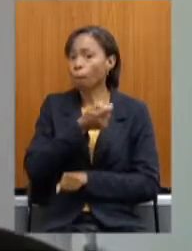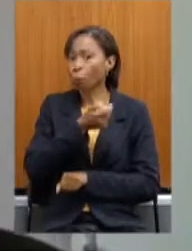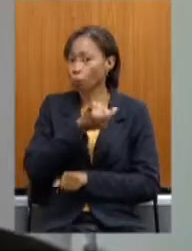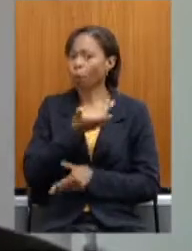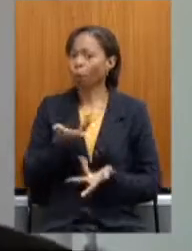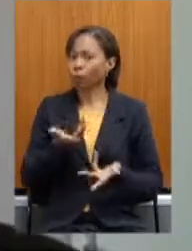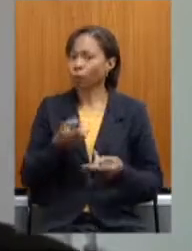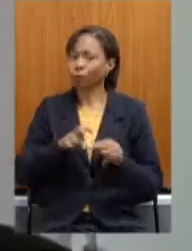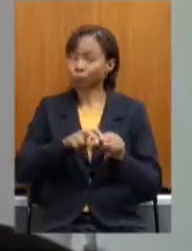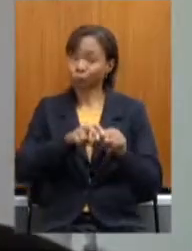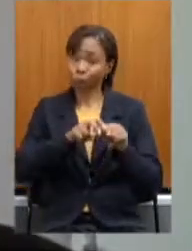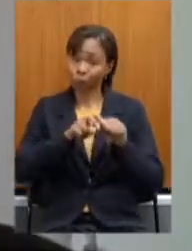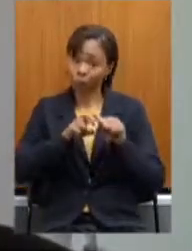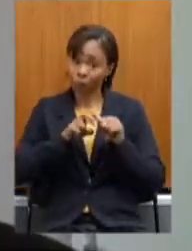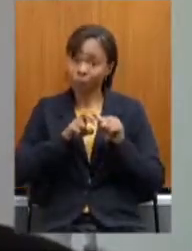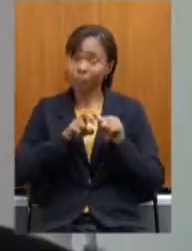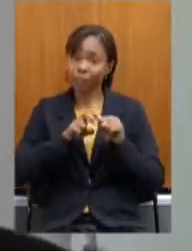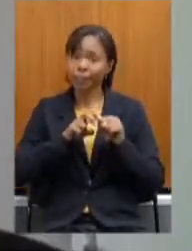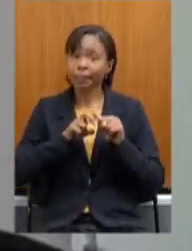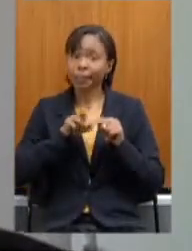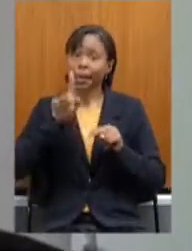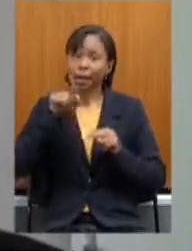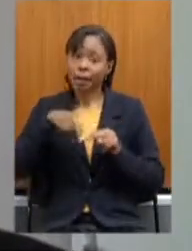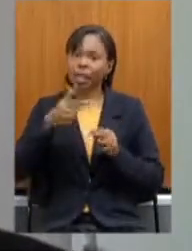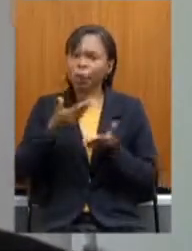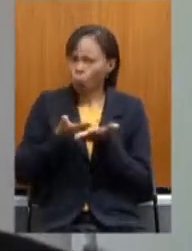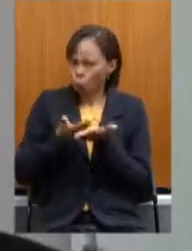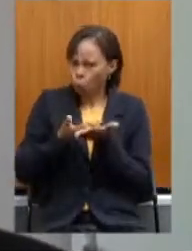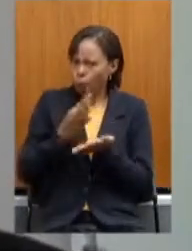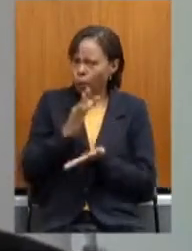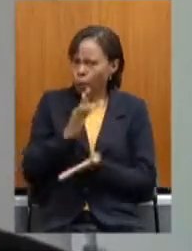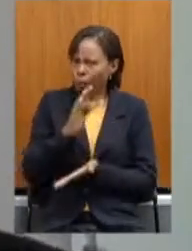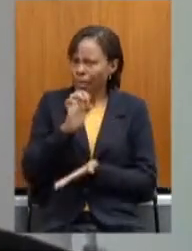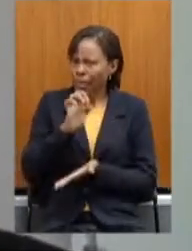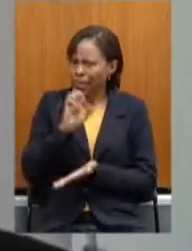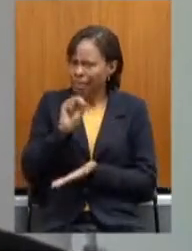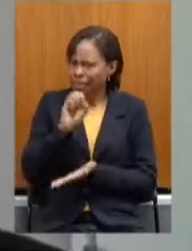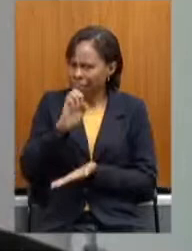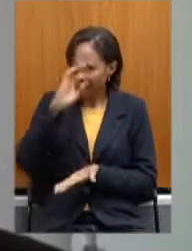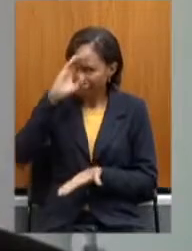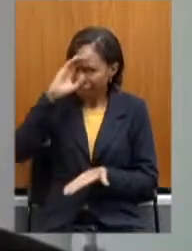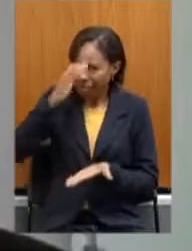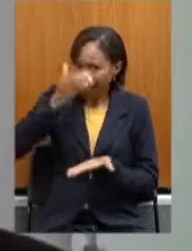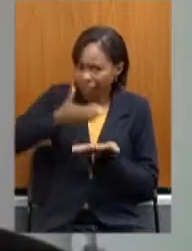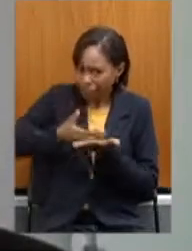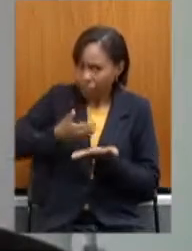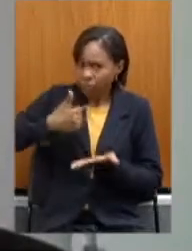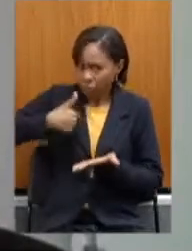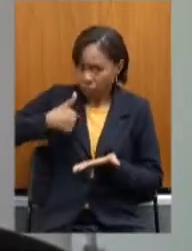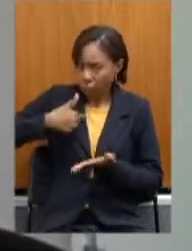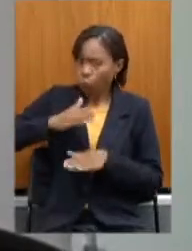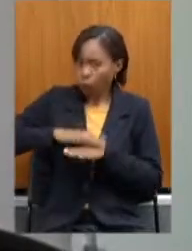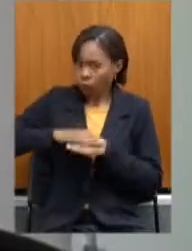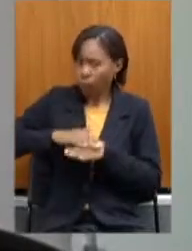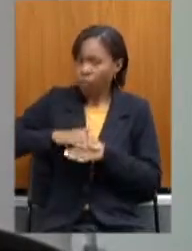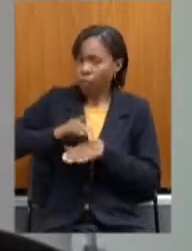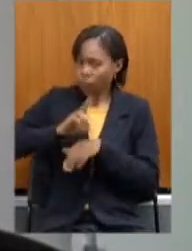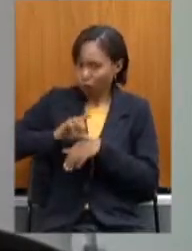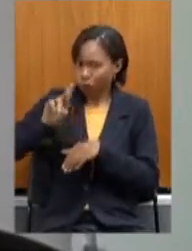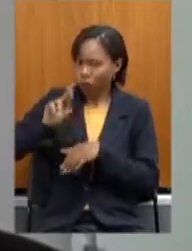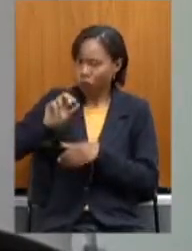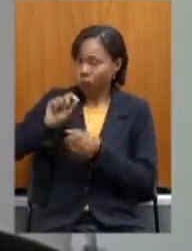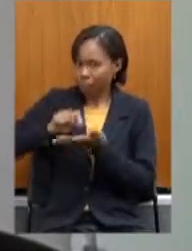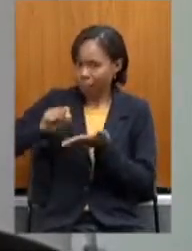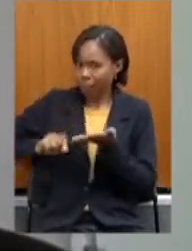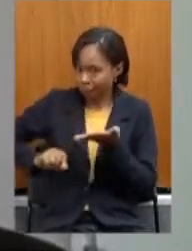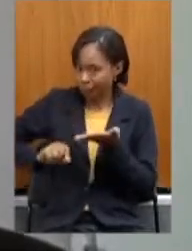portanto, e isso eu tenho uma tese sobre, eu escrevi sobre isso, meu doutoramento foi sobre isso, então nós estamos jogando